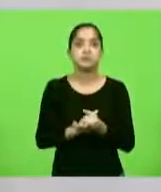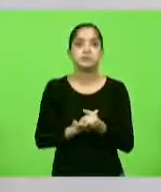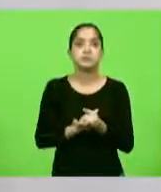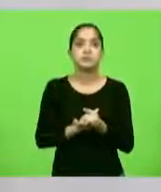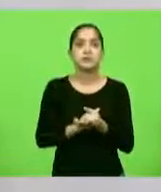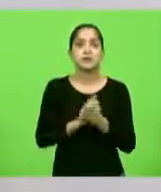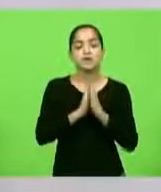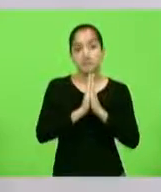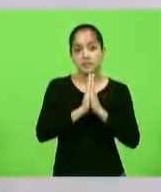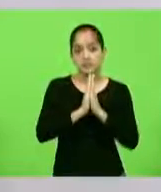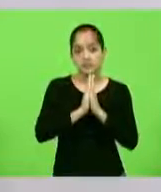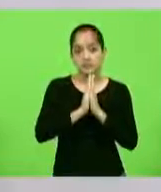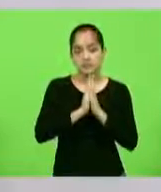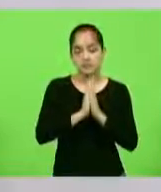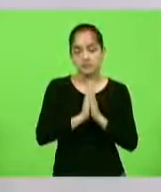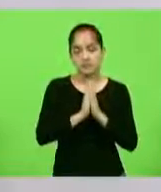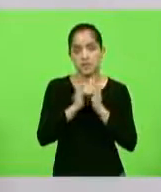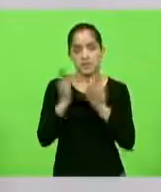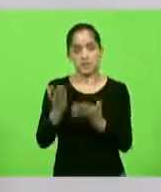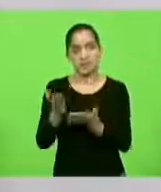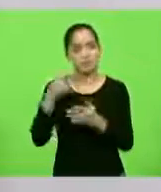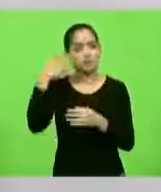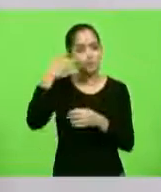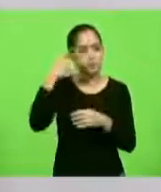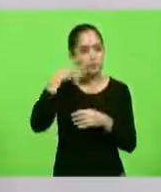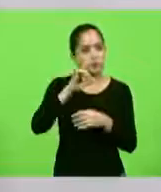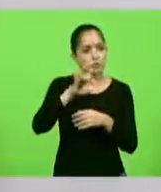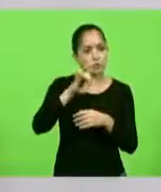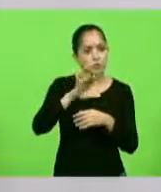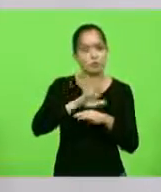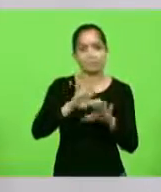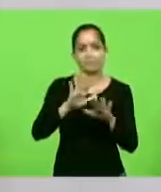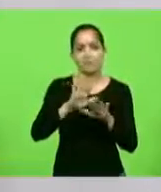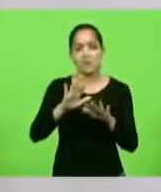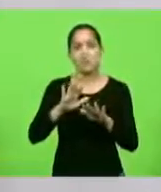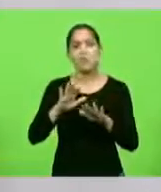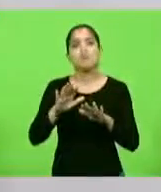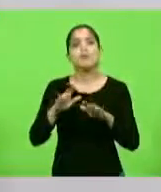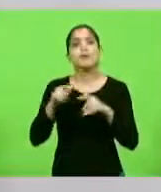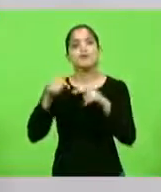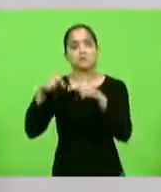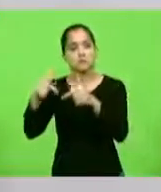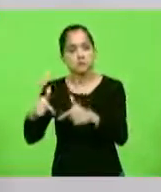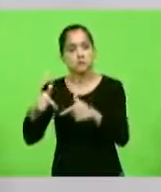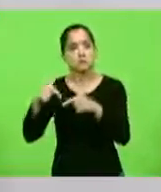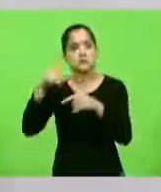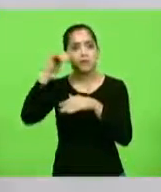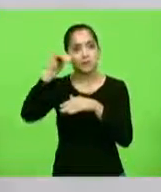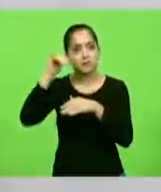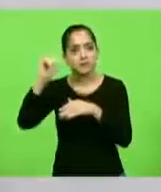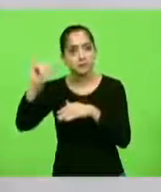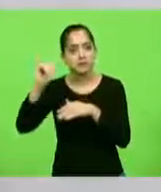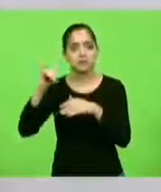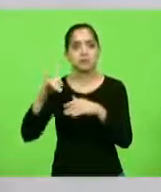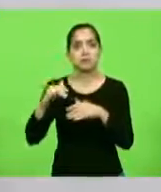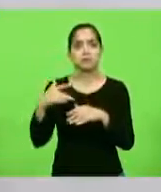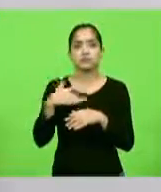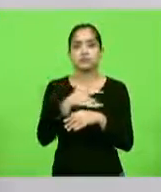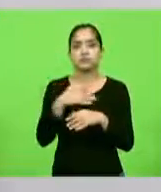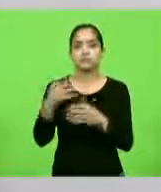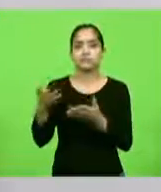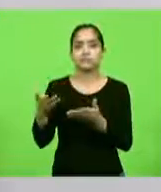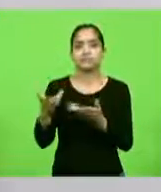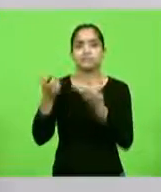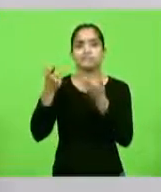esse apelo para que a gente possa sair do discurso e levarmos a prevenção para a vida de todo cidadão catarinense. É esse o meu